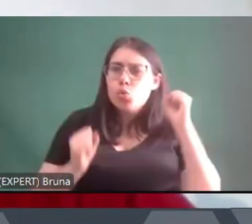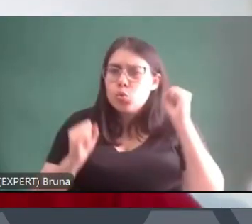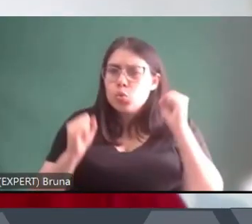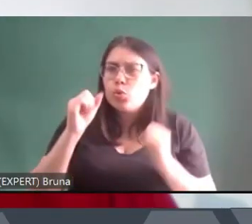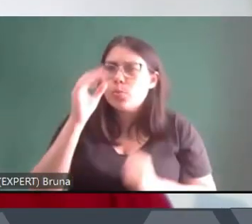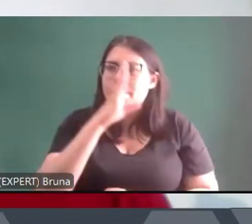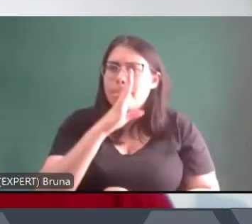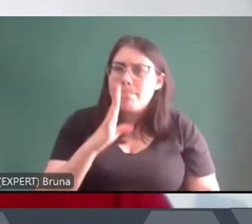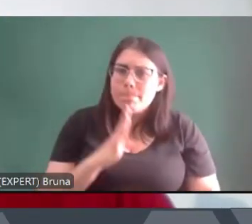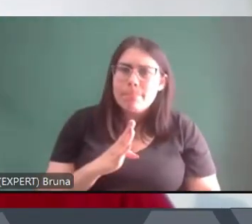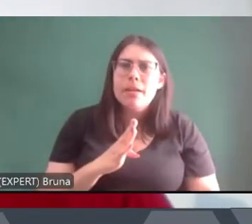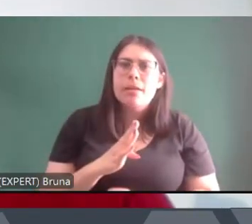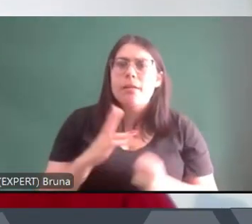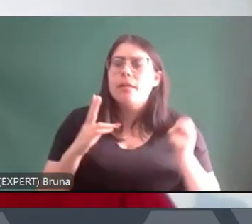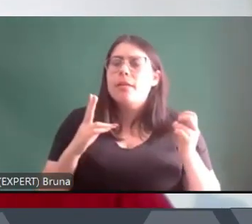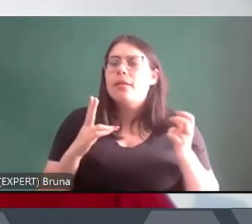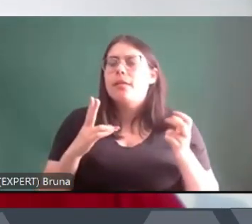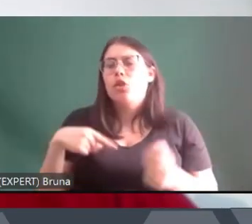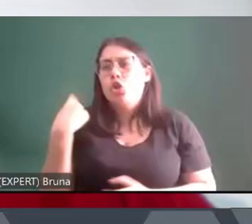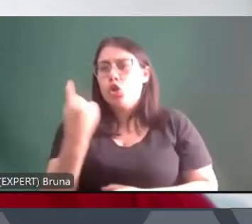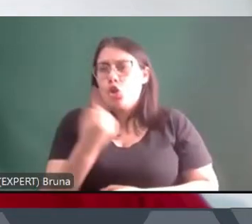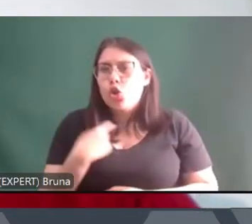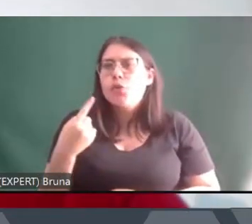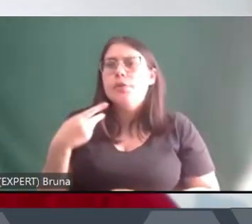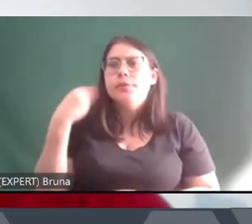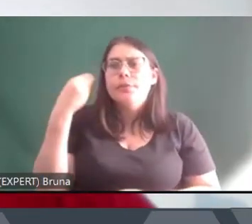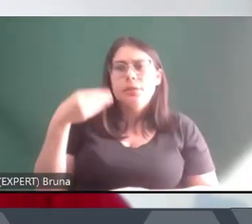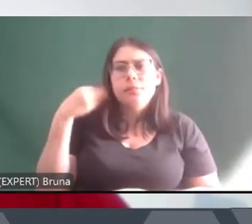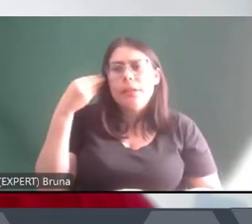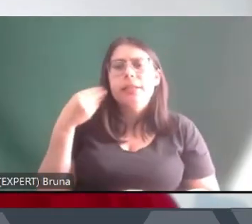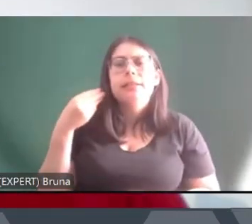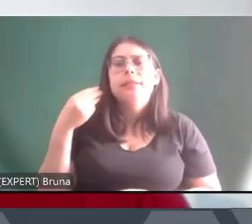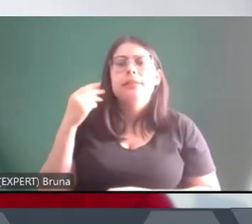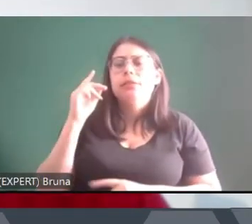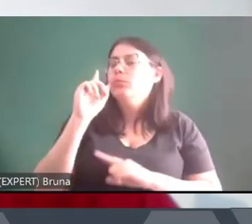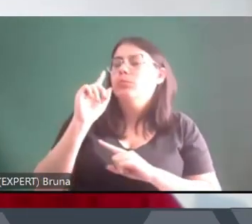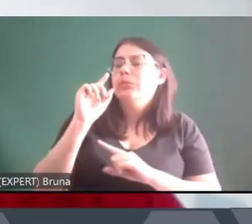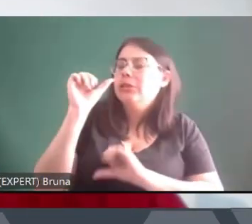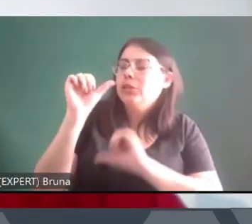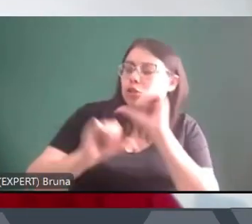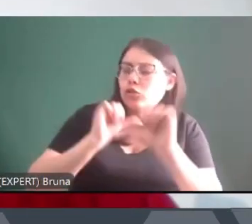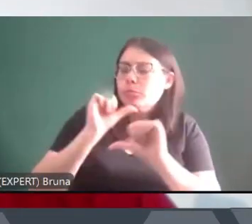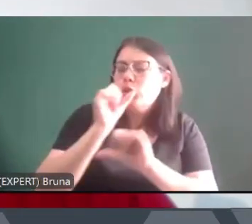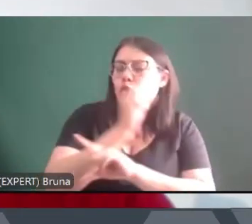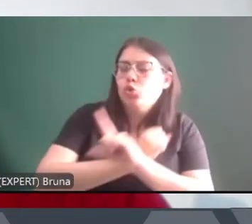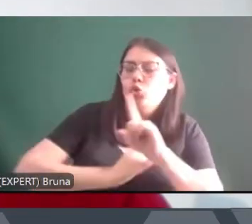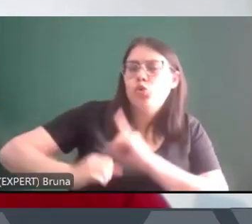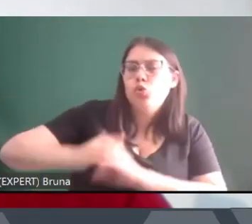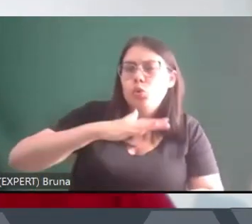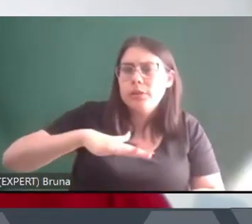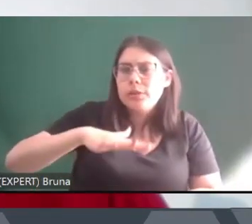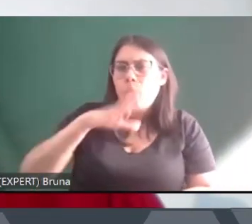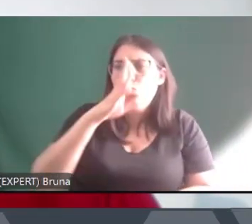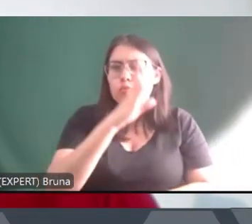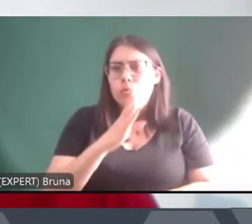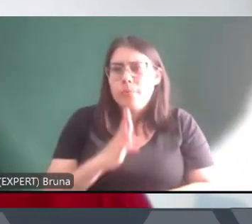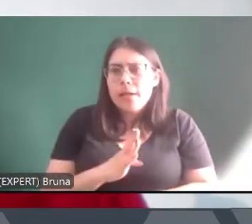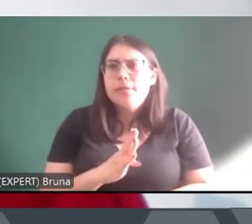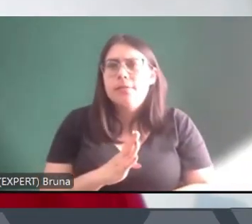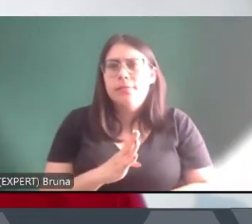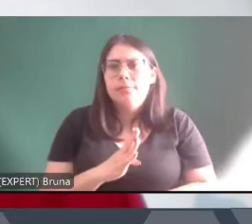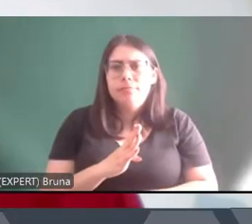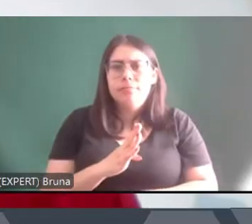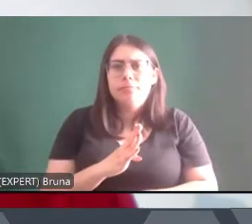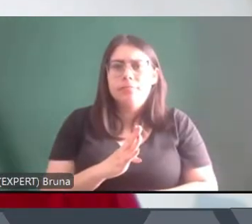a gente vive uma profunda transformação social no Brasil de um processo de